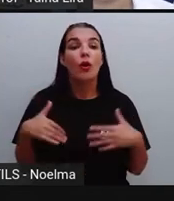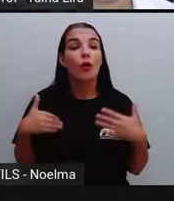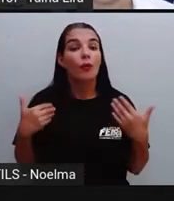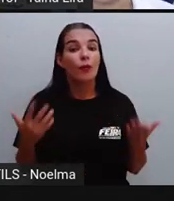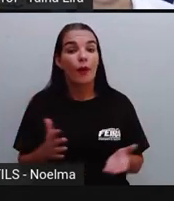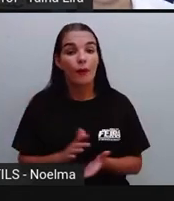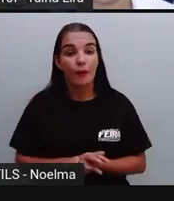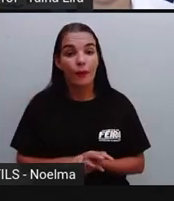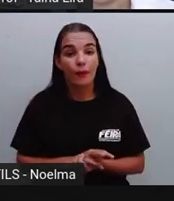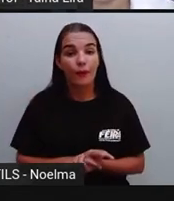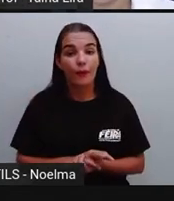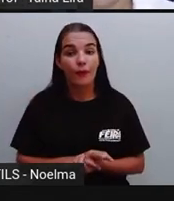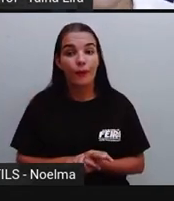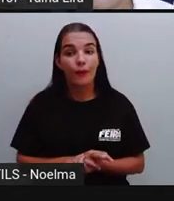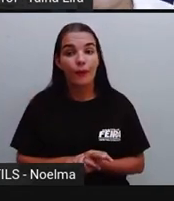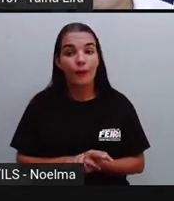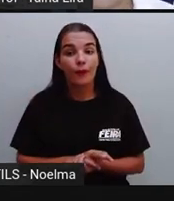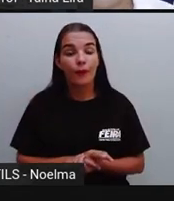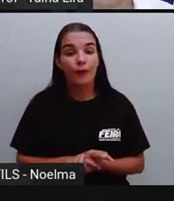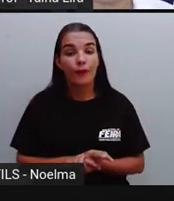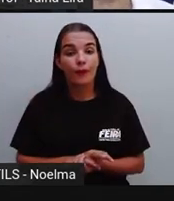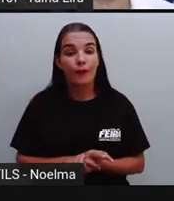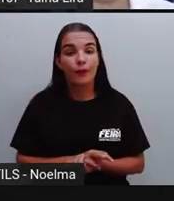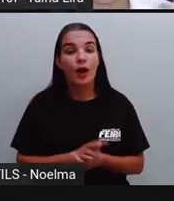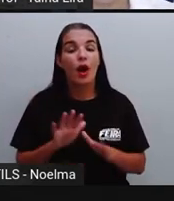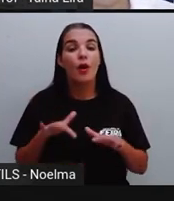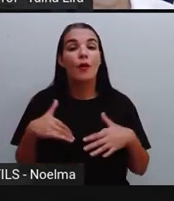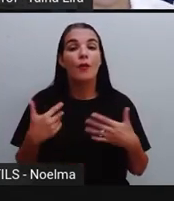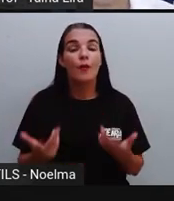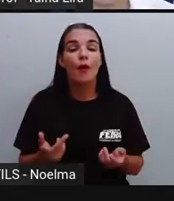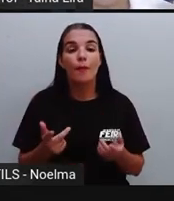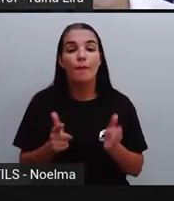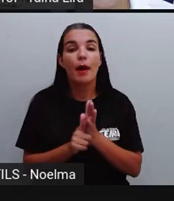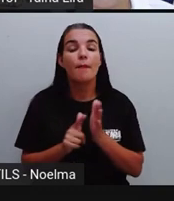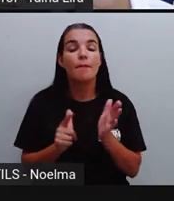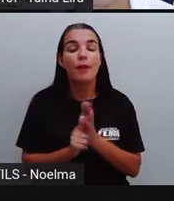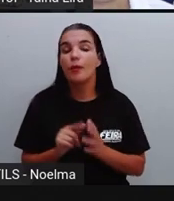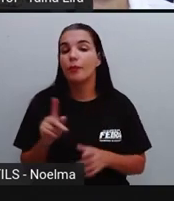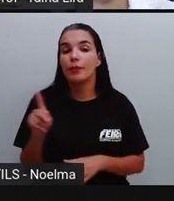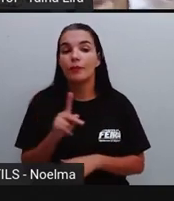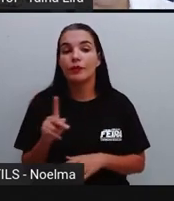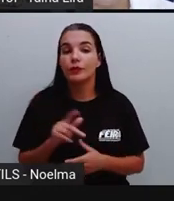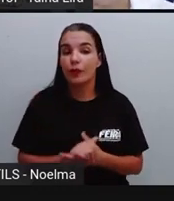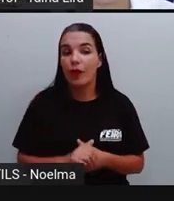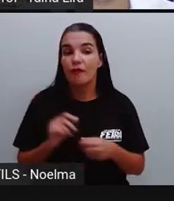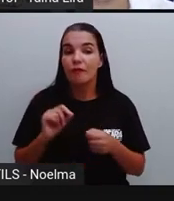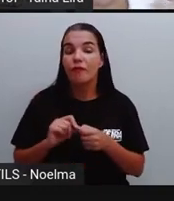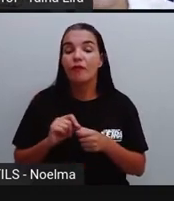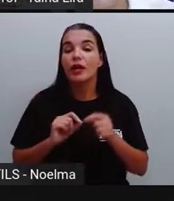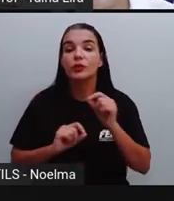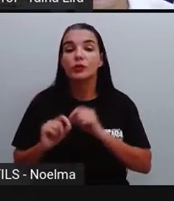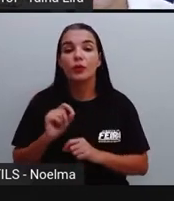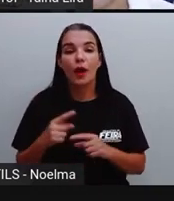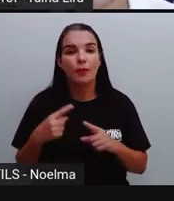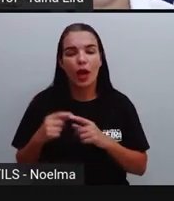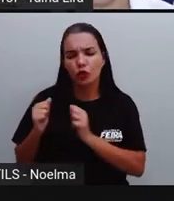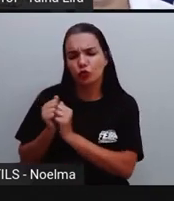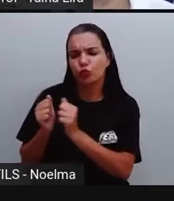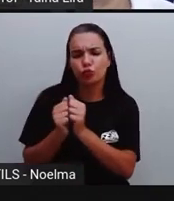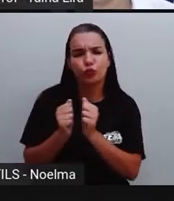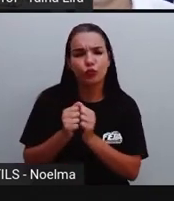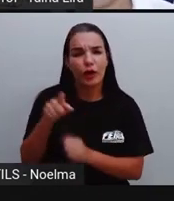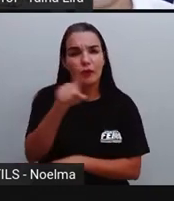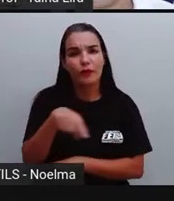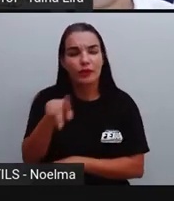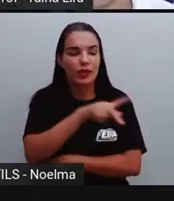professor aí é o que vocês mais têm, né? Tem uma convivência, tem um tempo maior de convivência, Porque fica mais tempo em sala de aula.